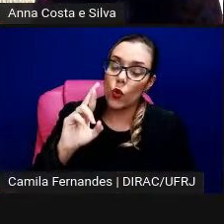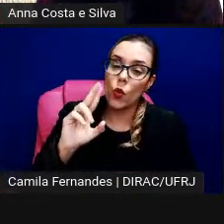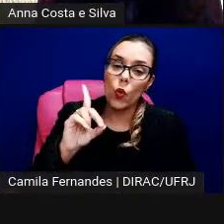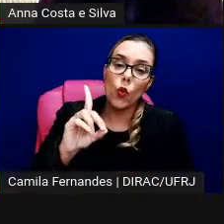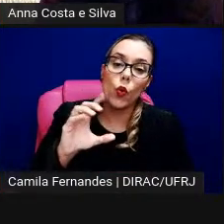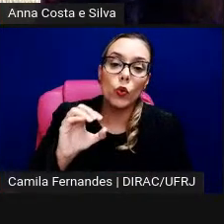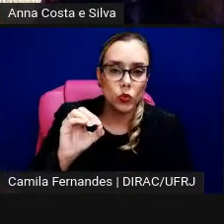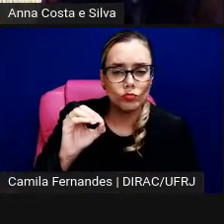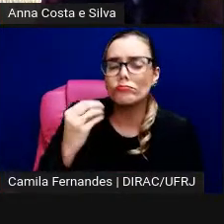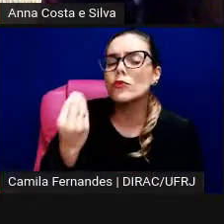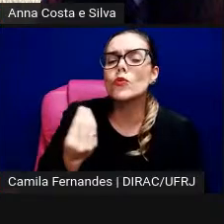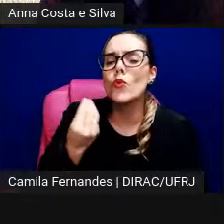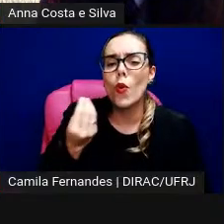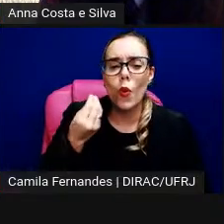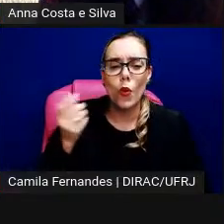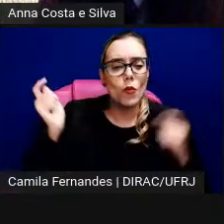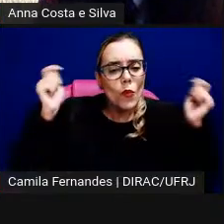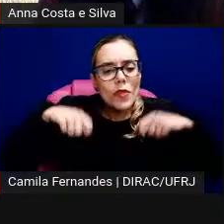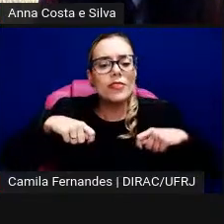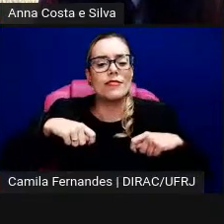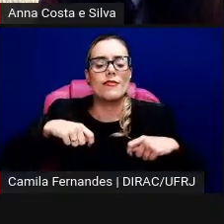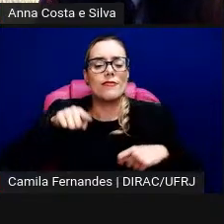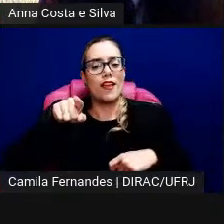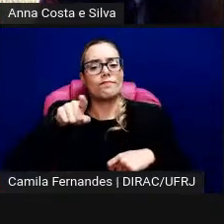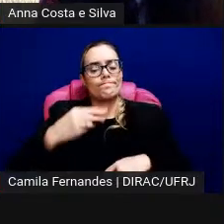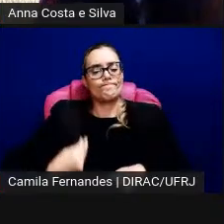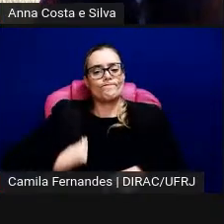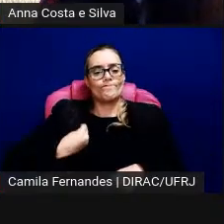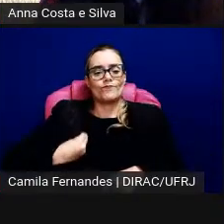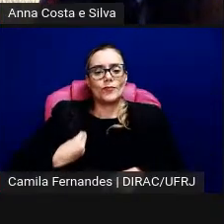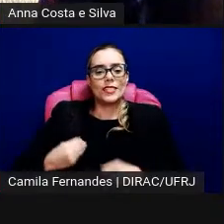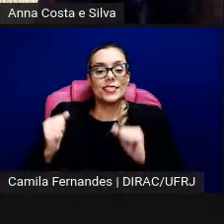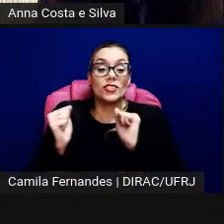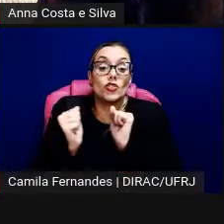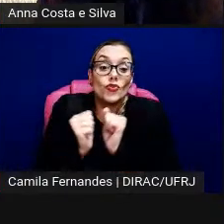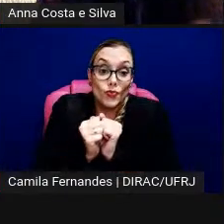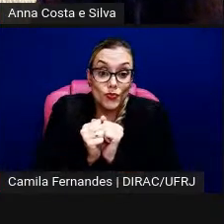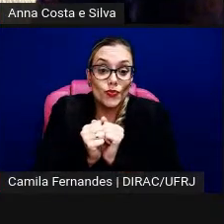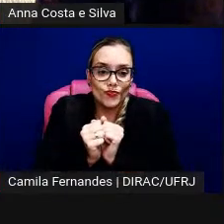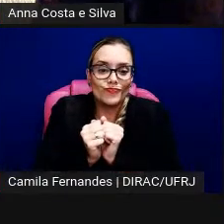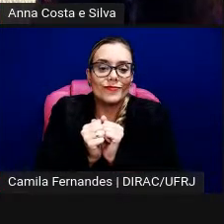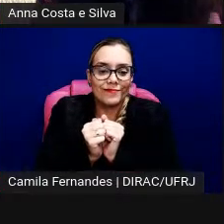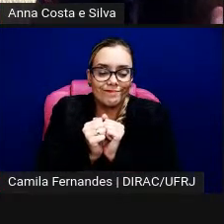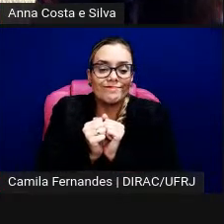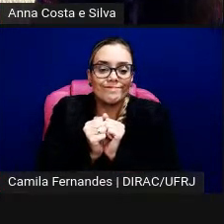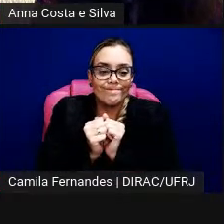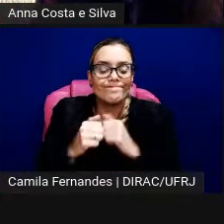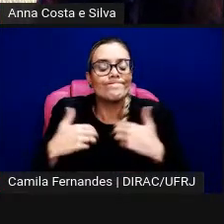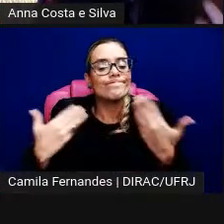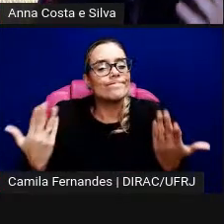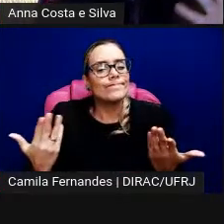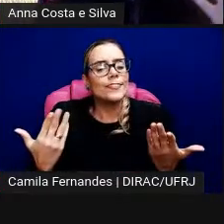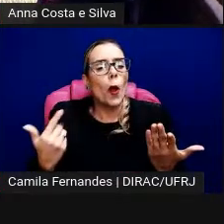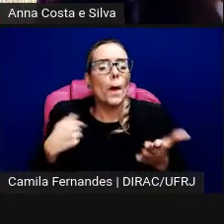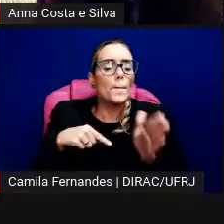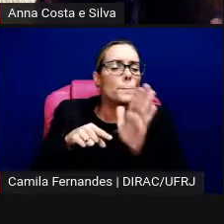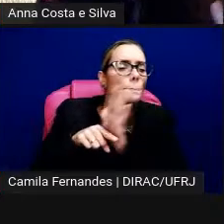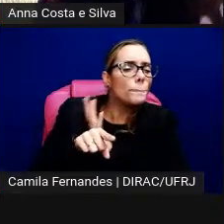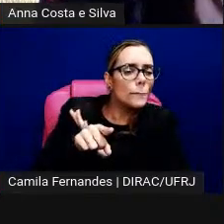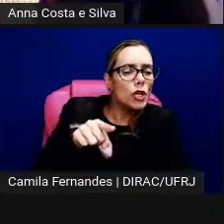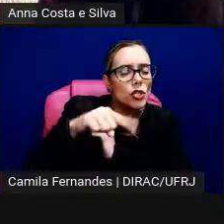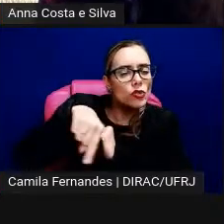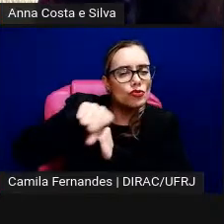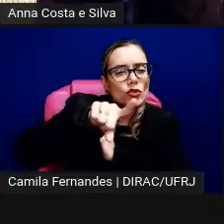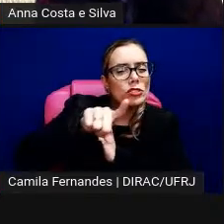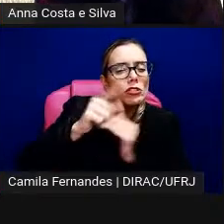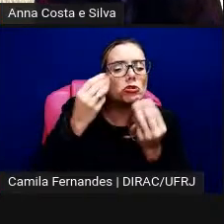e como que esses lugares inóspitos, esquisitos,